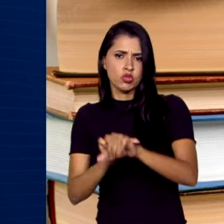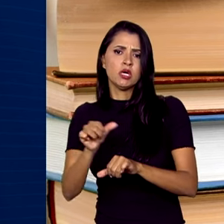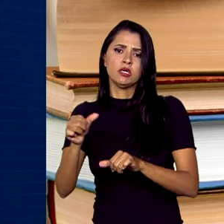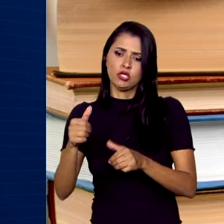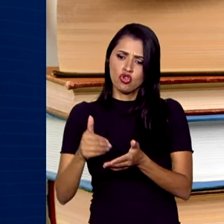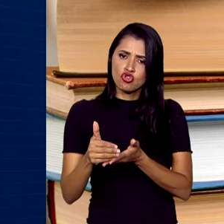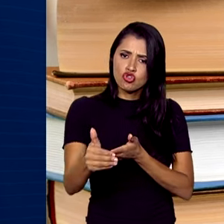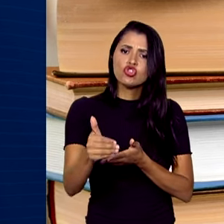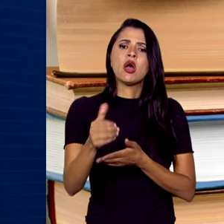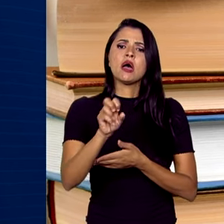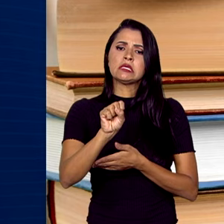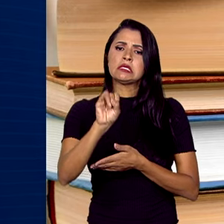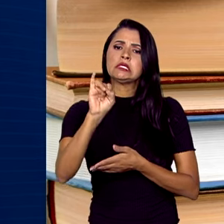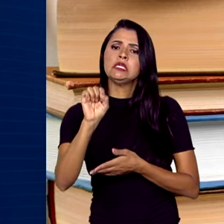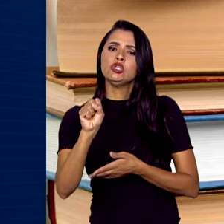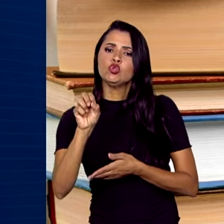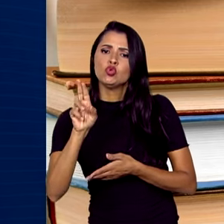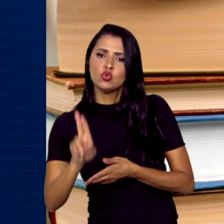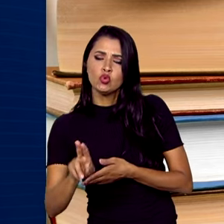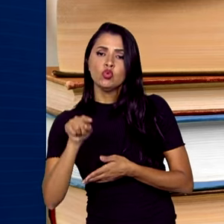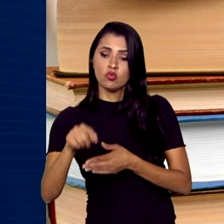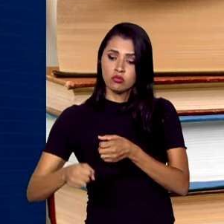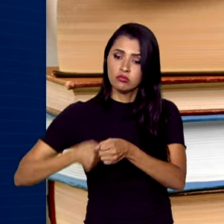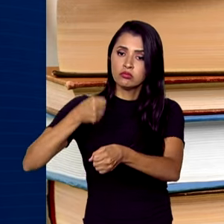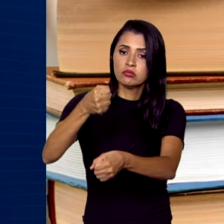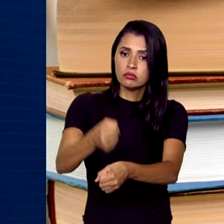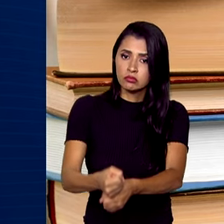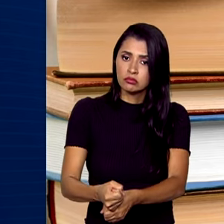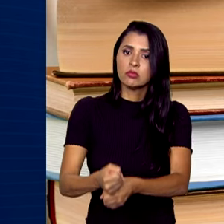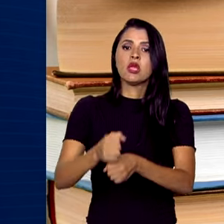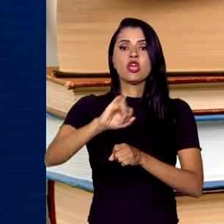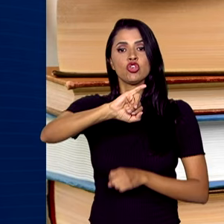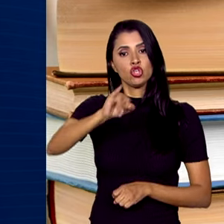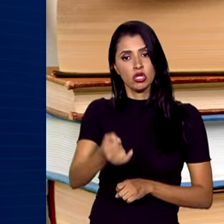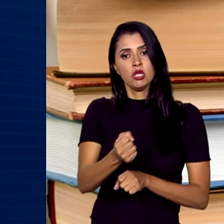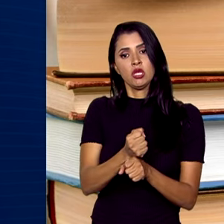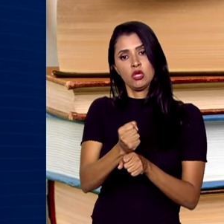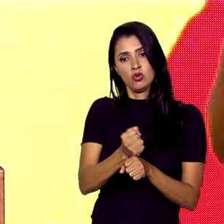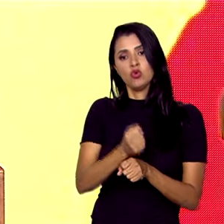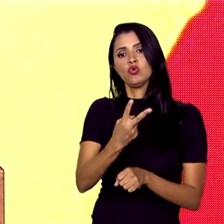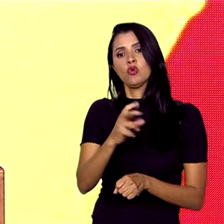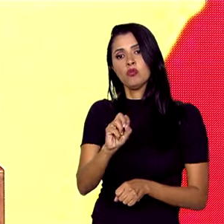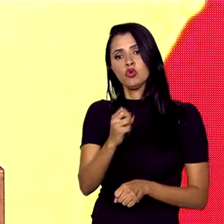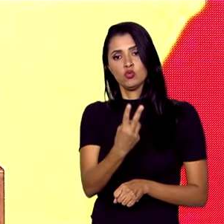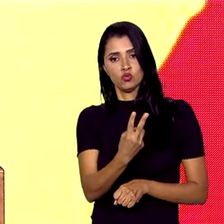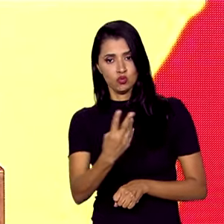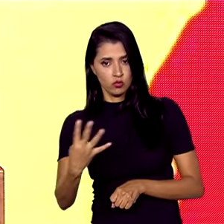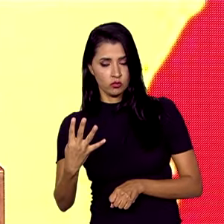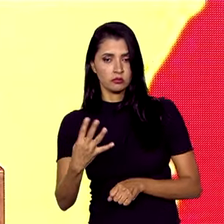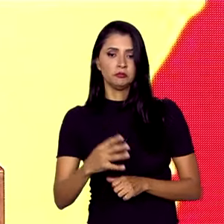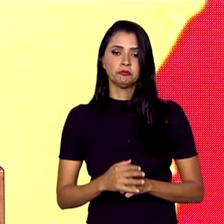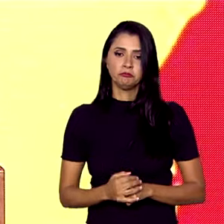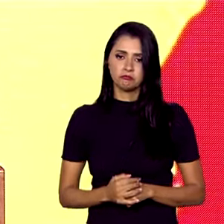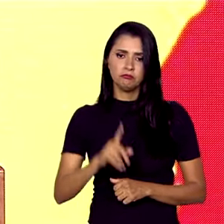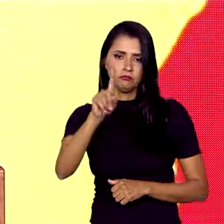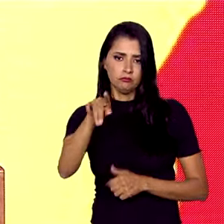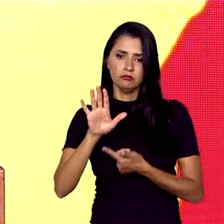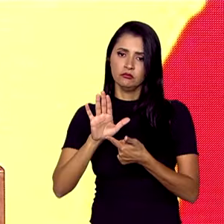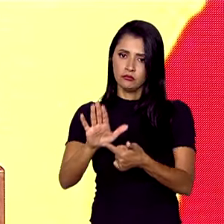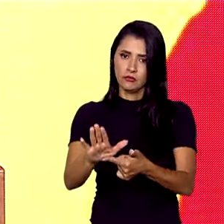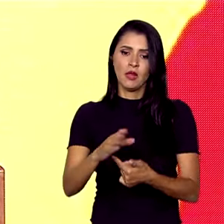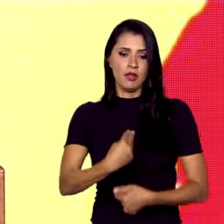próxima edição do SISU, o Sistema de Seleção Unificada, em janeiro do ano que vem. Cabe salientar a presença dos